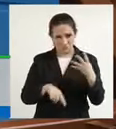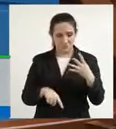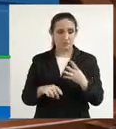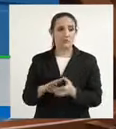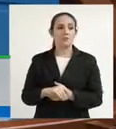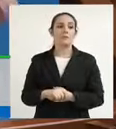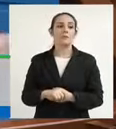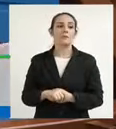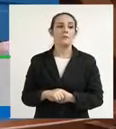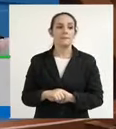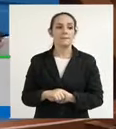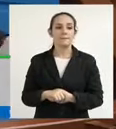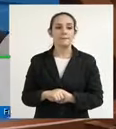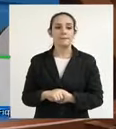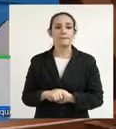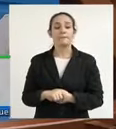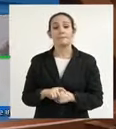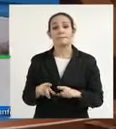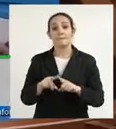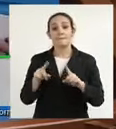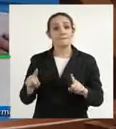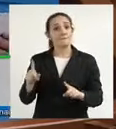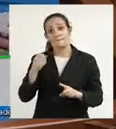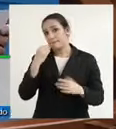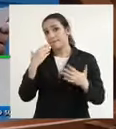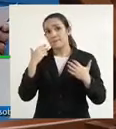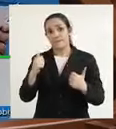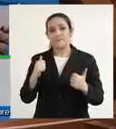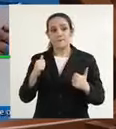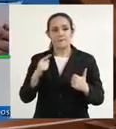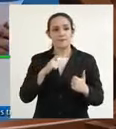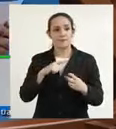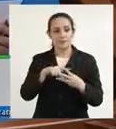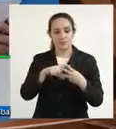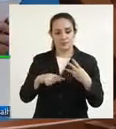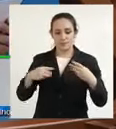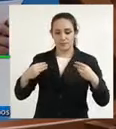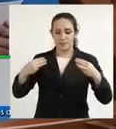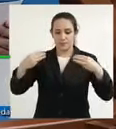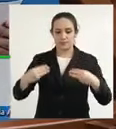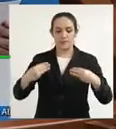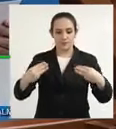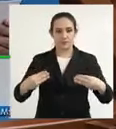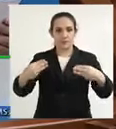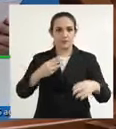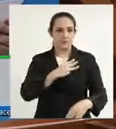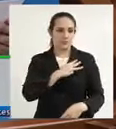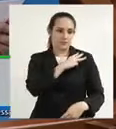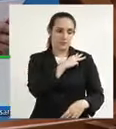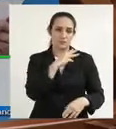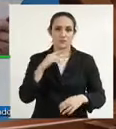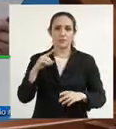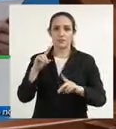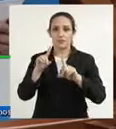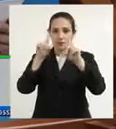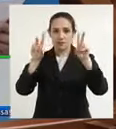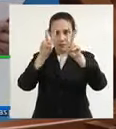esse evento foi muito bem sucedido porque ele teve a presença de três ministros discutindo sobre o suicídio,